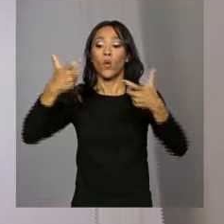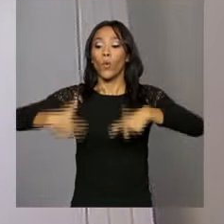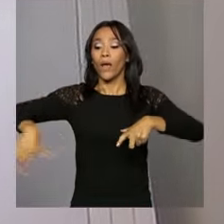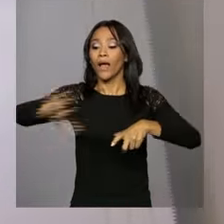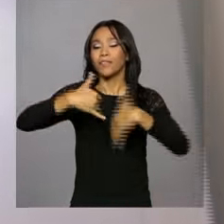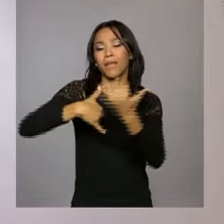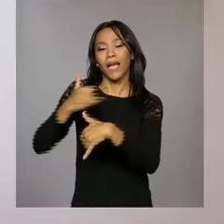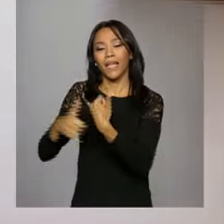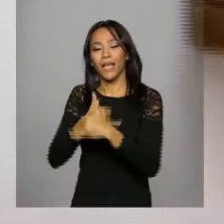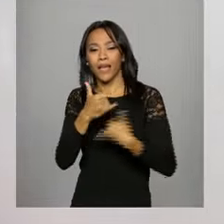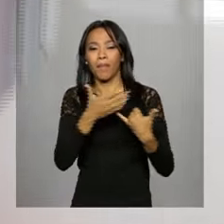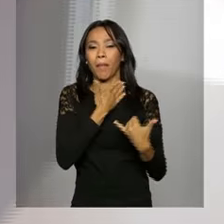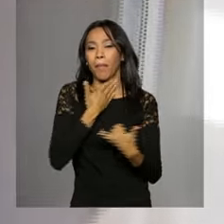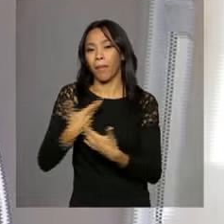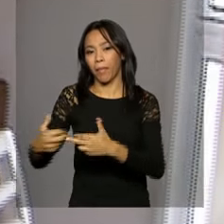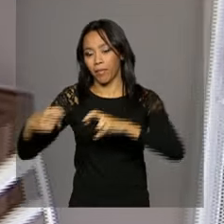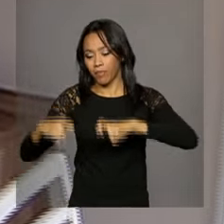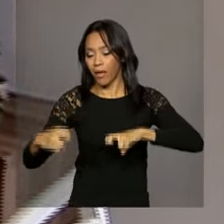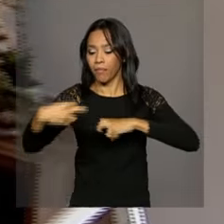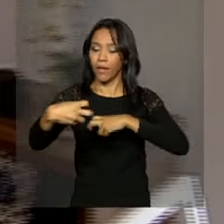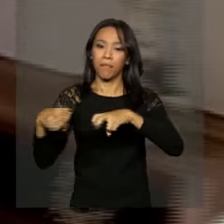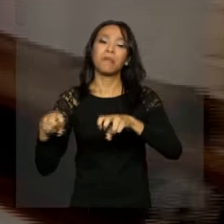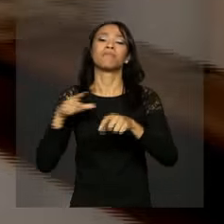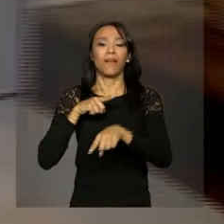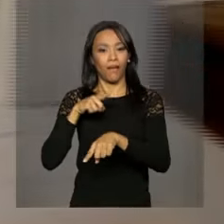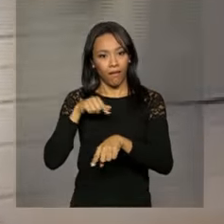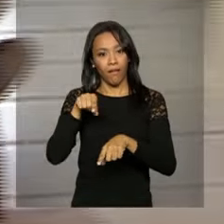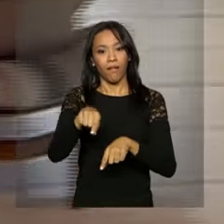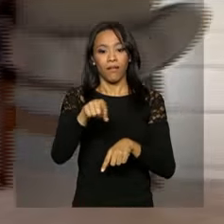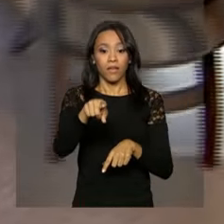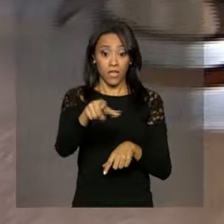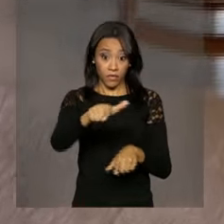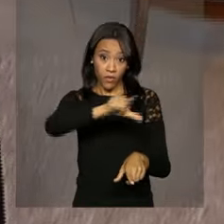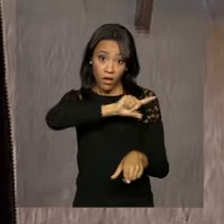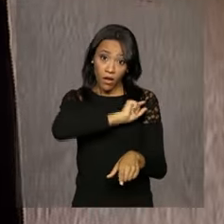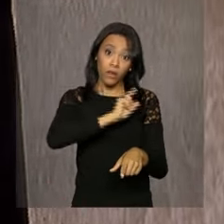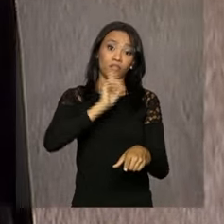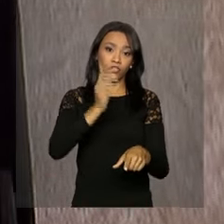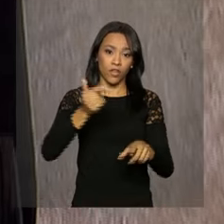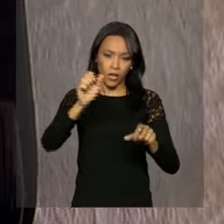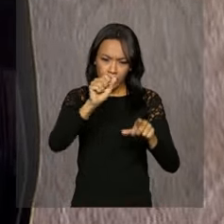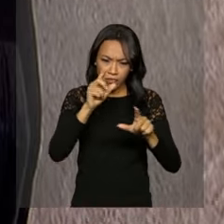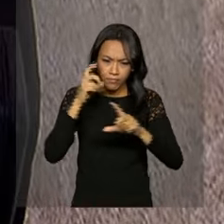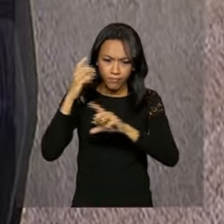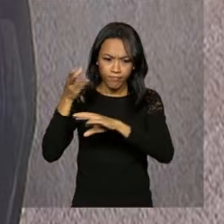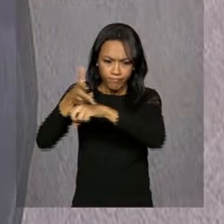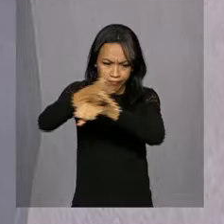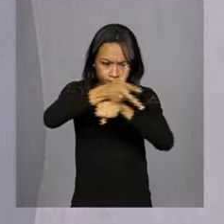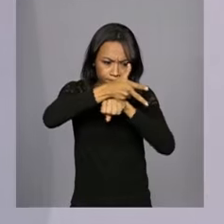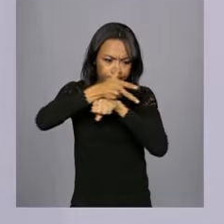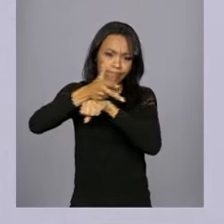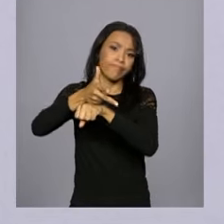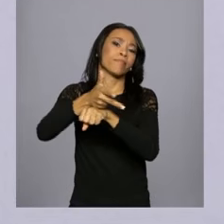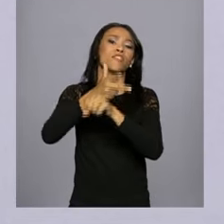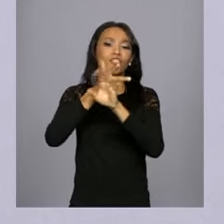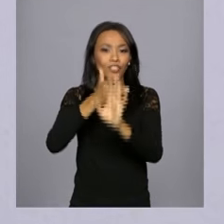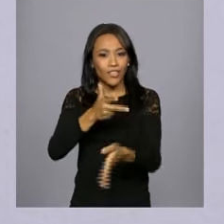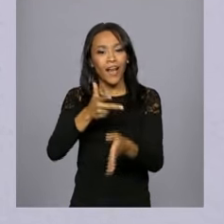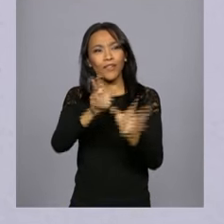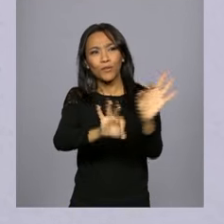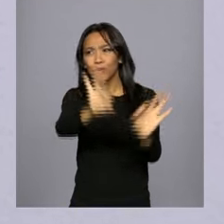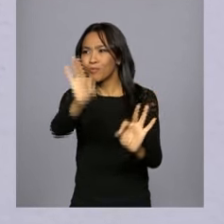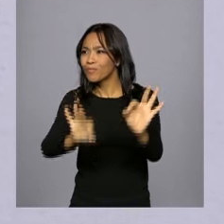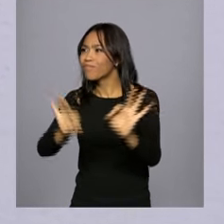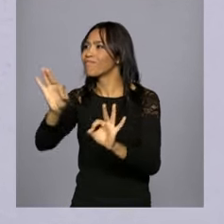centro comunitário. E aí você vê as imagens que foram feitas antes dessa transmissão, imagens já do apartamento decorado.